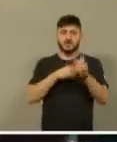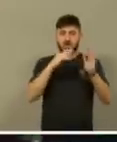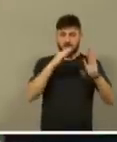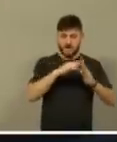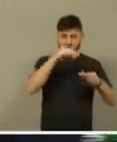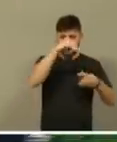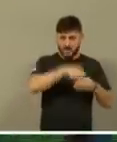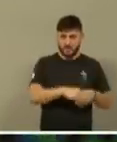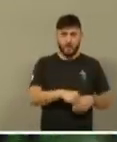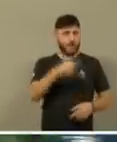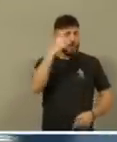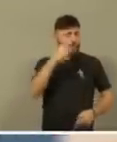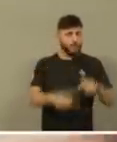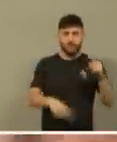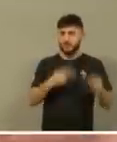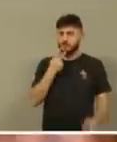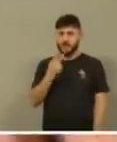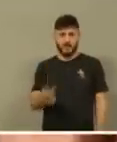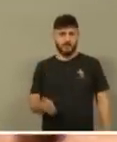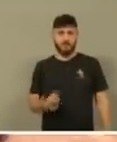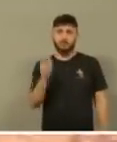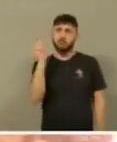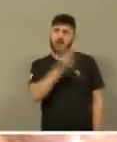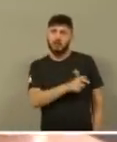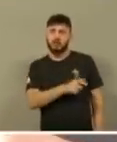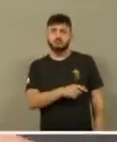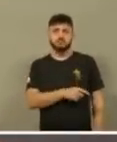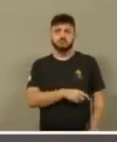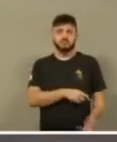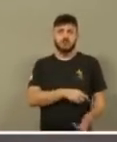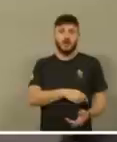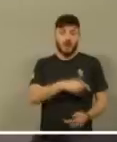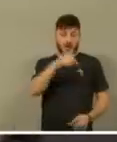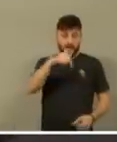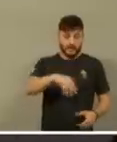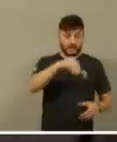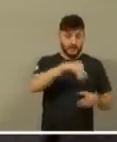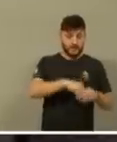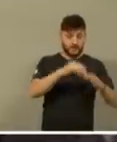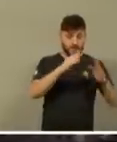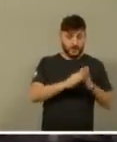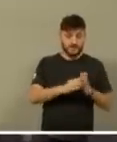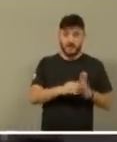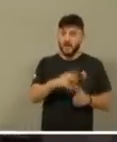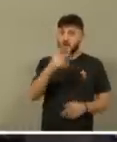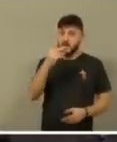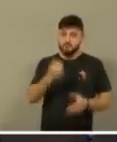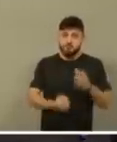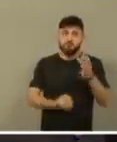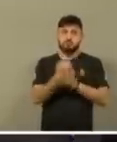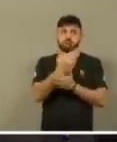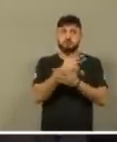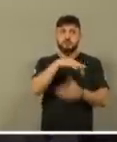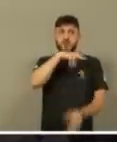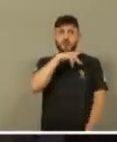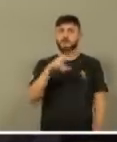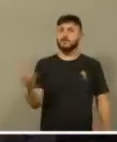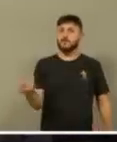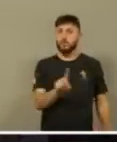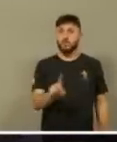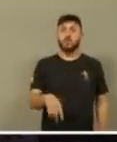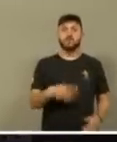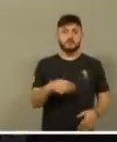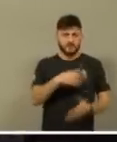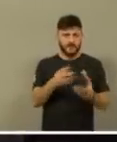casa, nós não vamos, usar tais termos, nós não vamos, criar uma chuva, ácida, quem quer